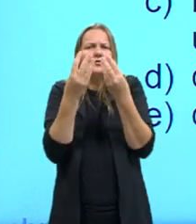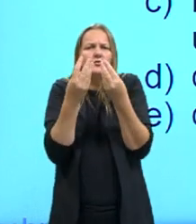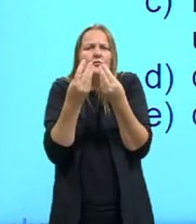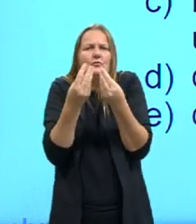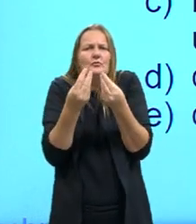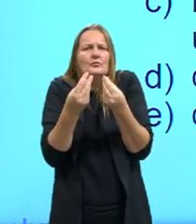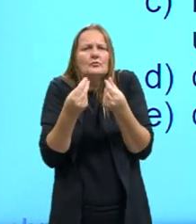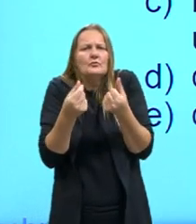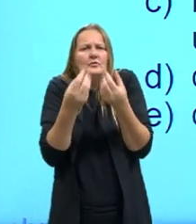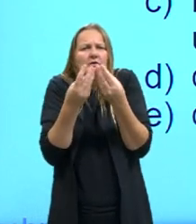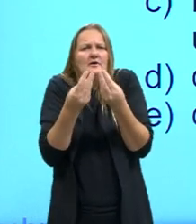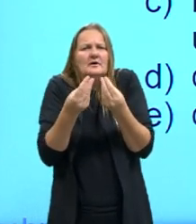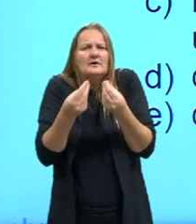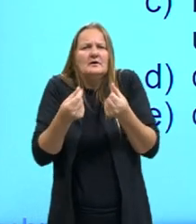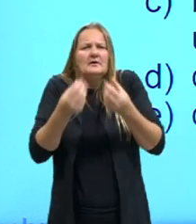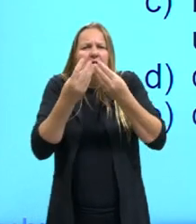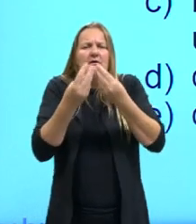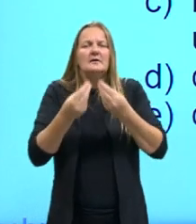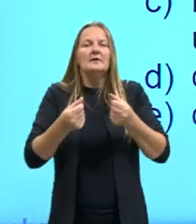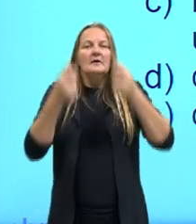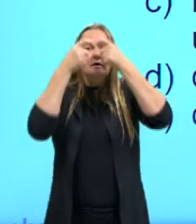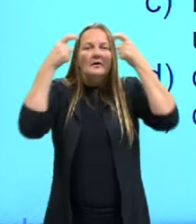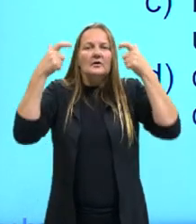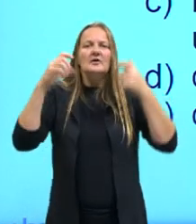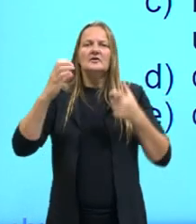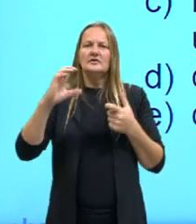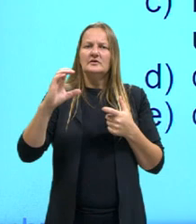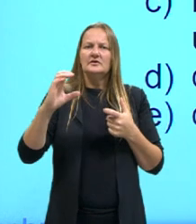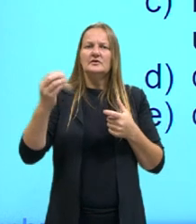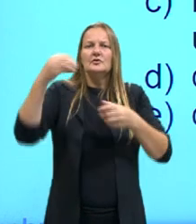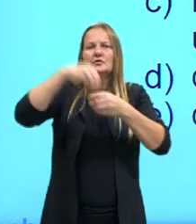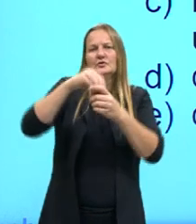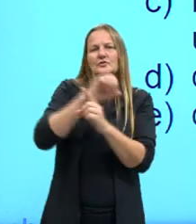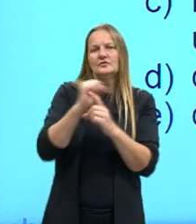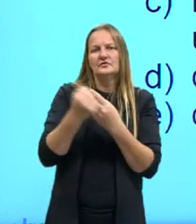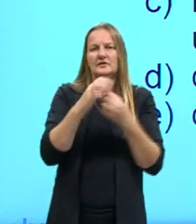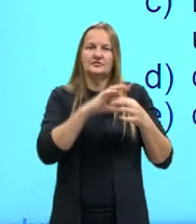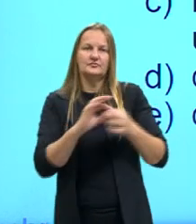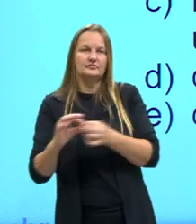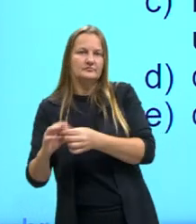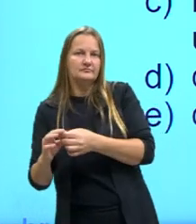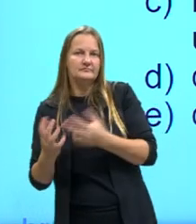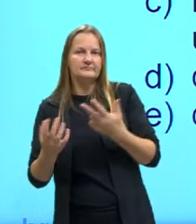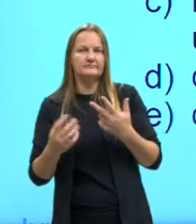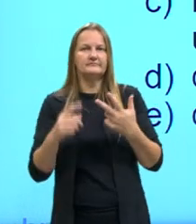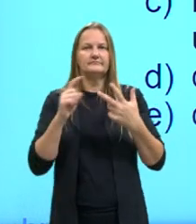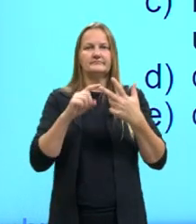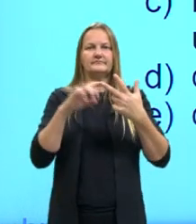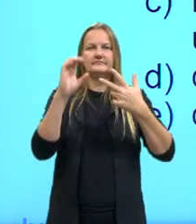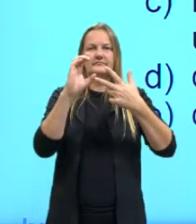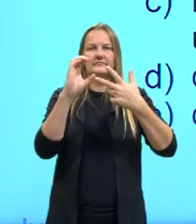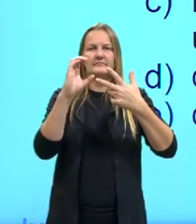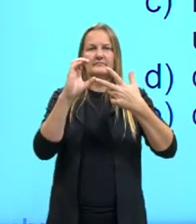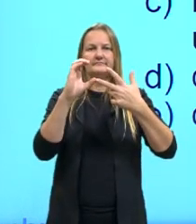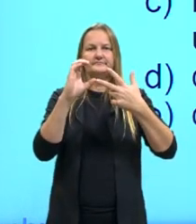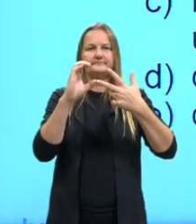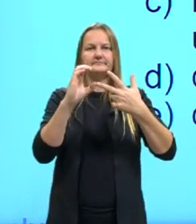deterioração do conhecimento científico na sociedade contemporânea letra C